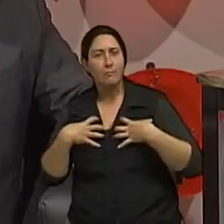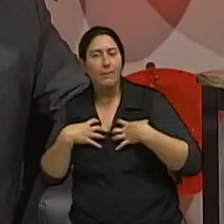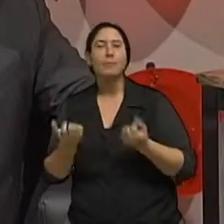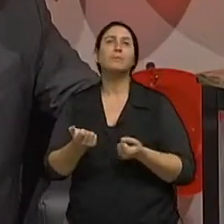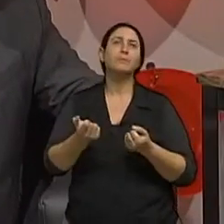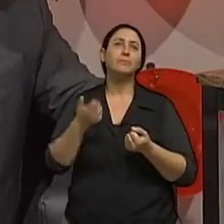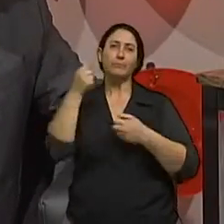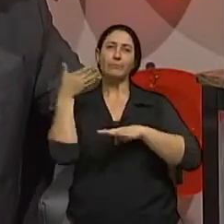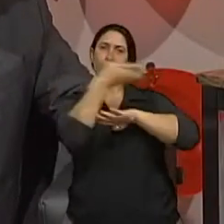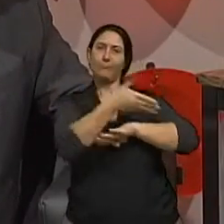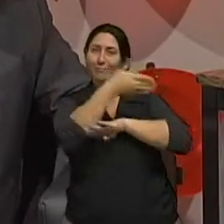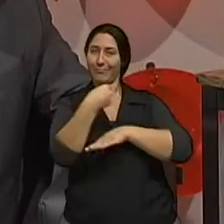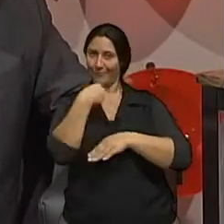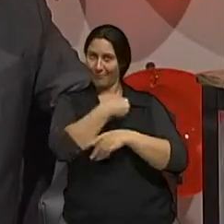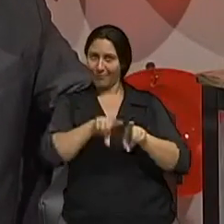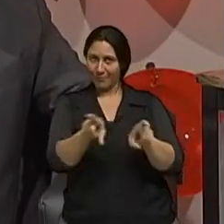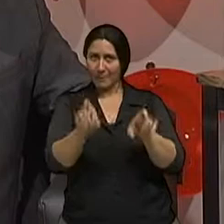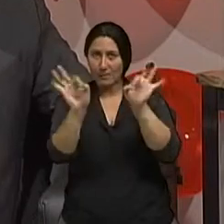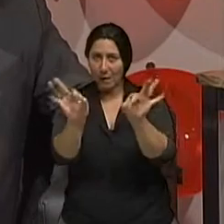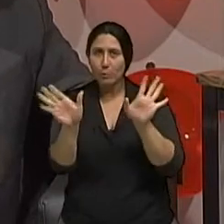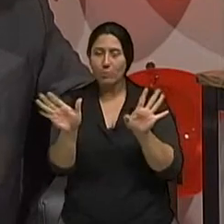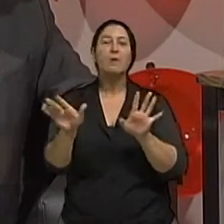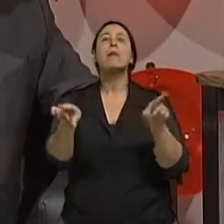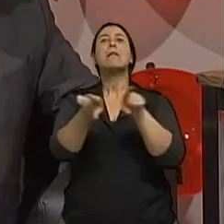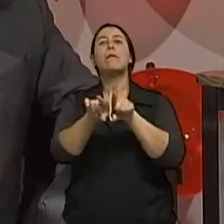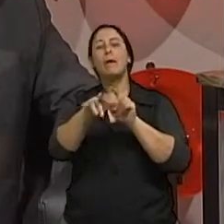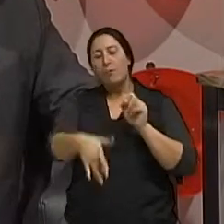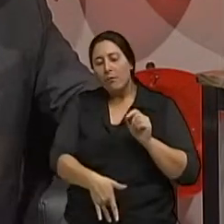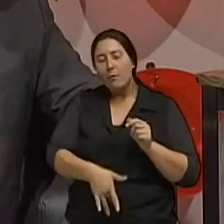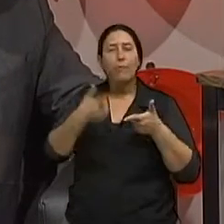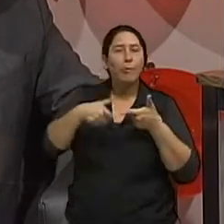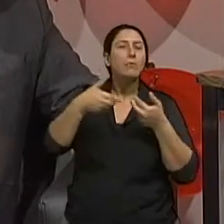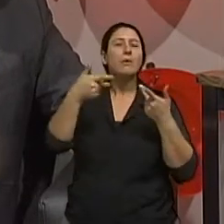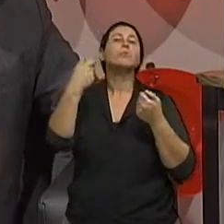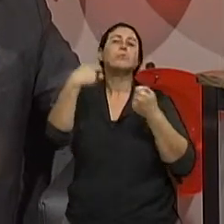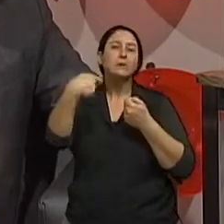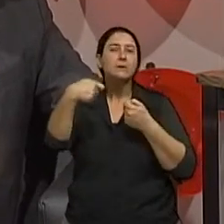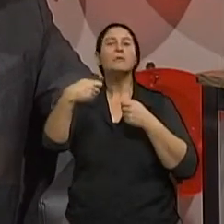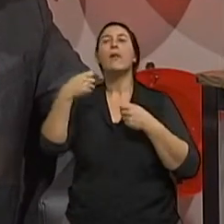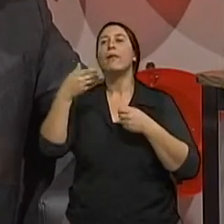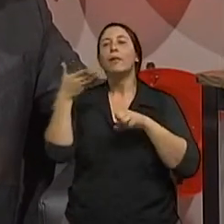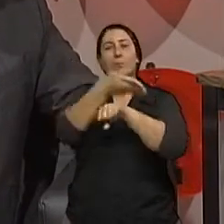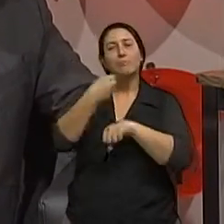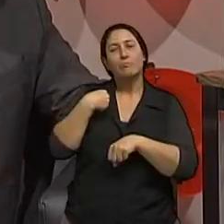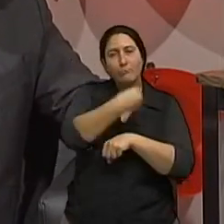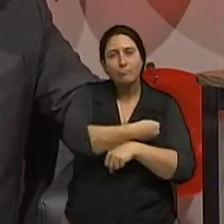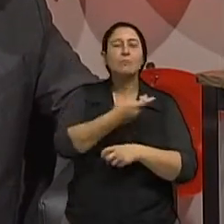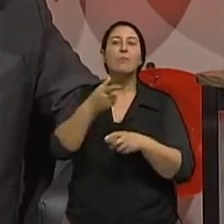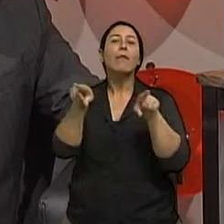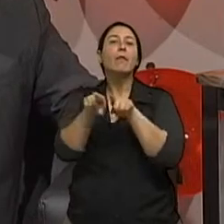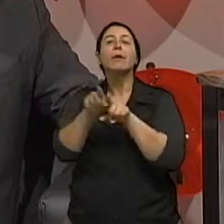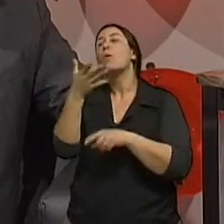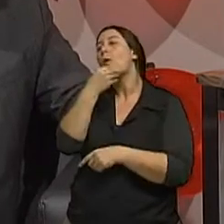visitando o ginecologista, o mastologista, para câncer de colo de útero, para fazer o papanicolau, para câncer de próstata, visitando